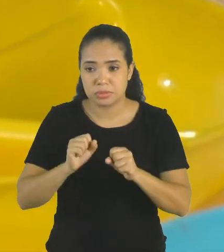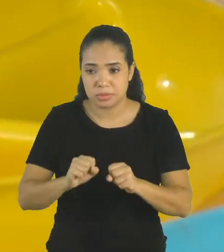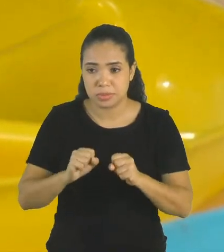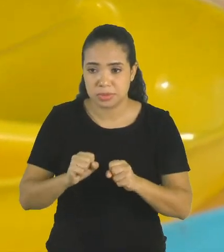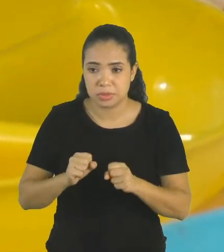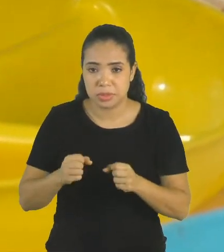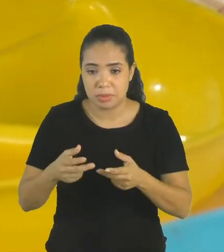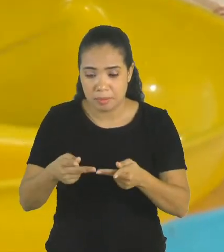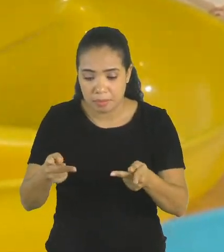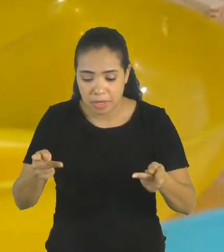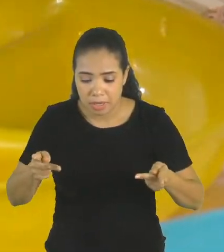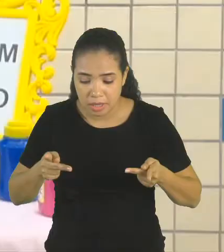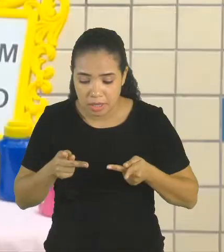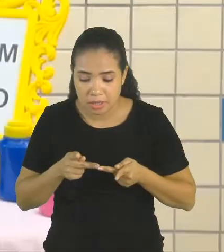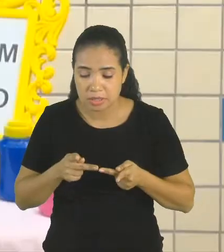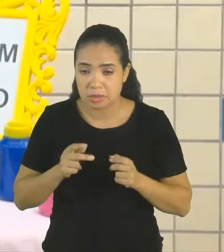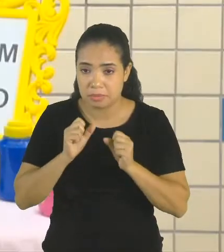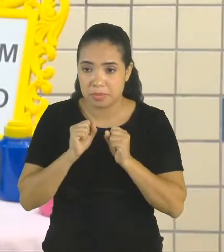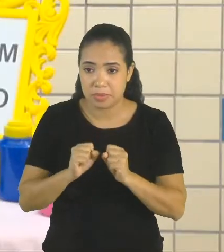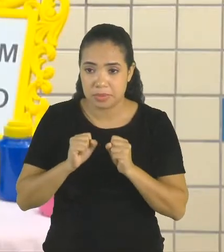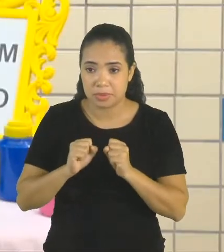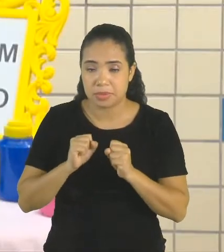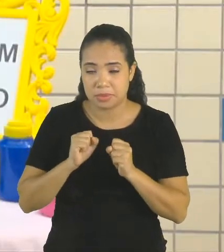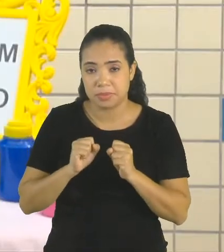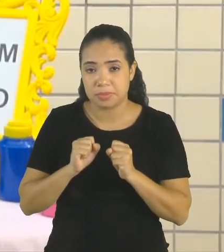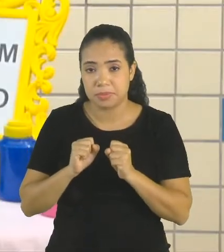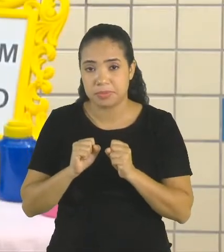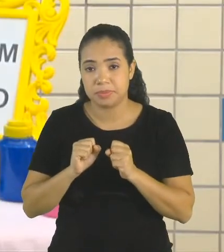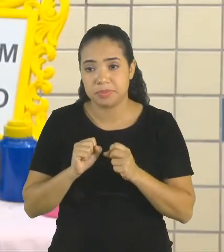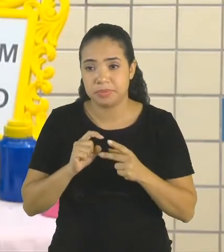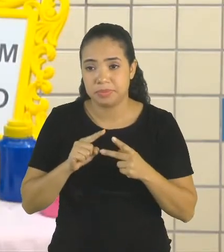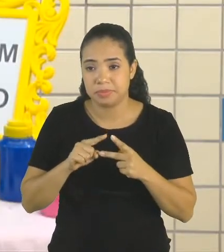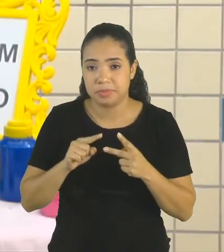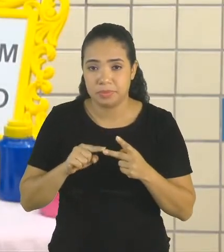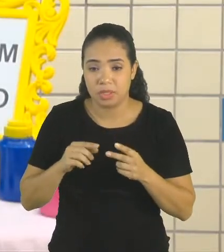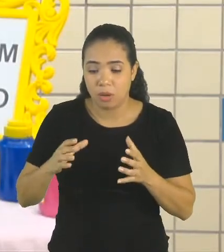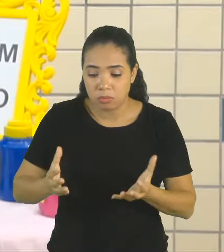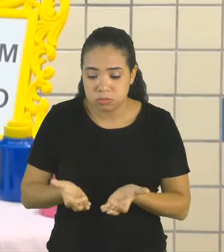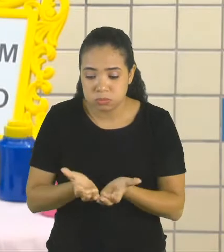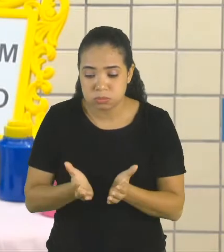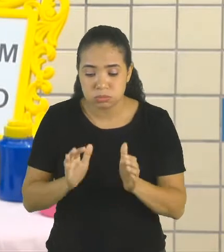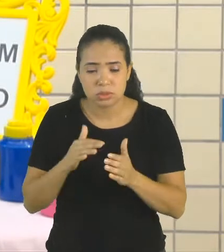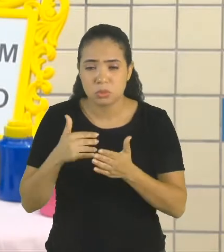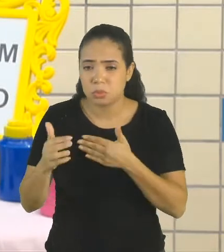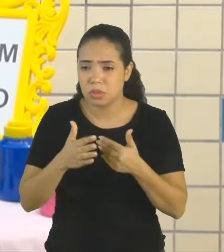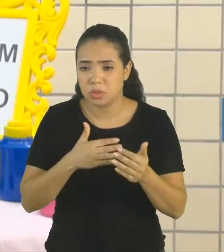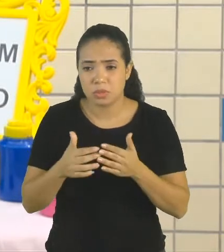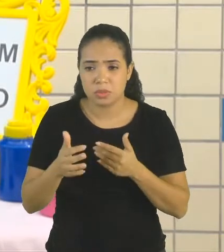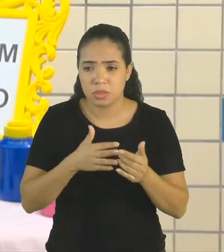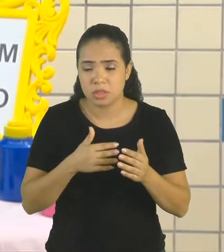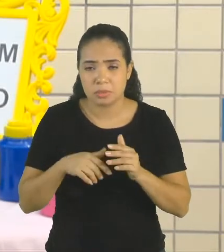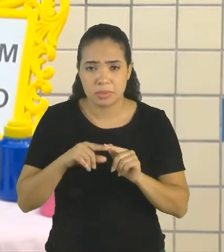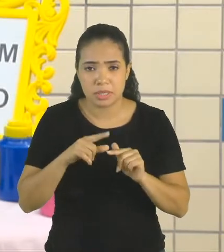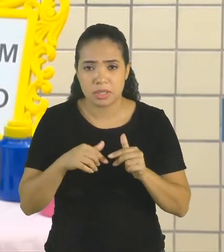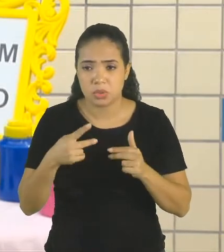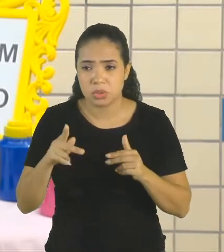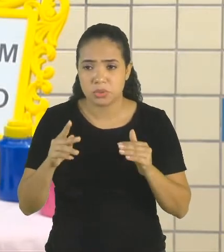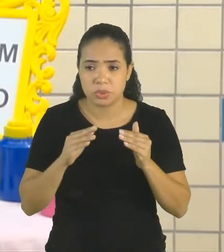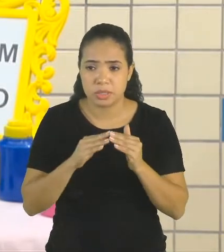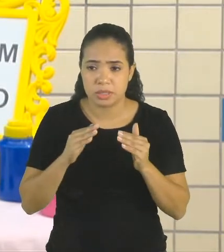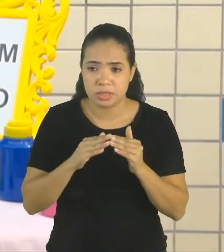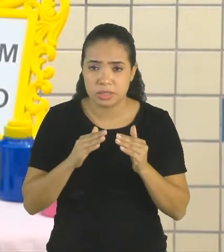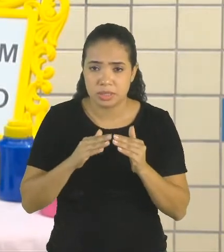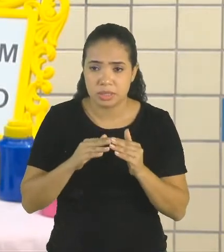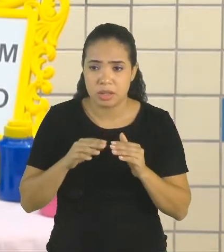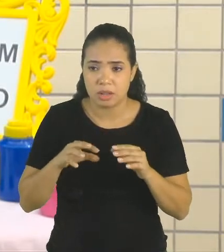pratinho. Pode ser numa vasilha. Em qualquer material que você tenha na sua casa. Esse pratinho aqui,